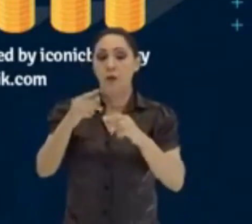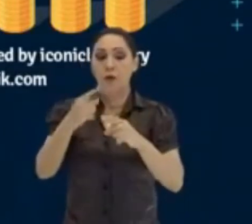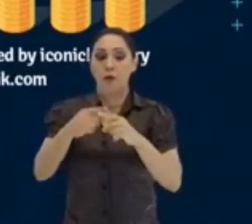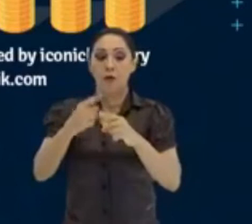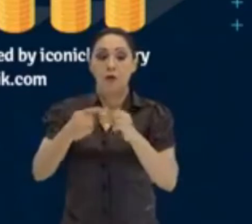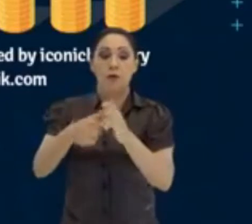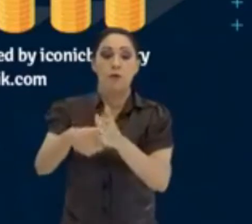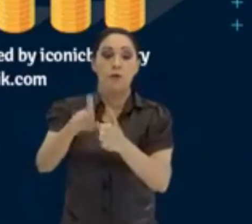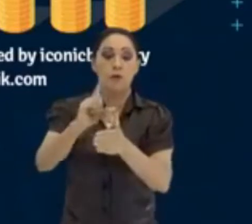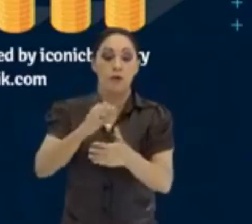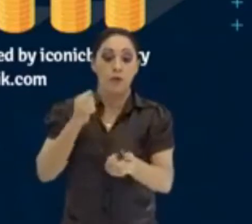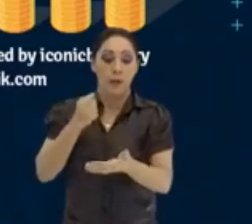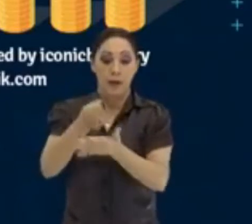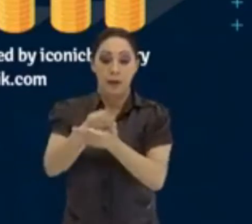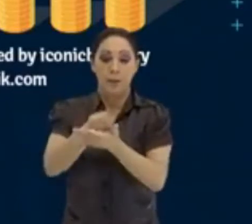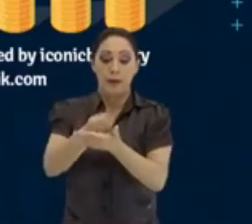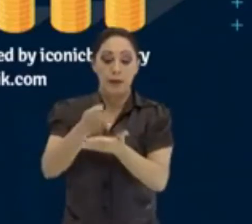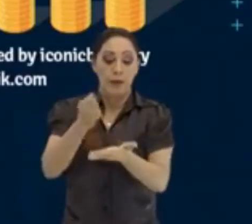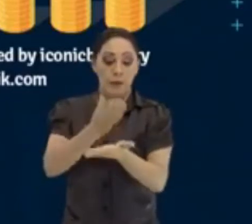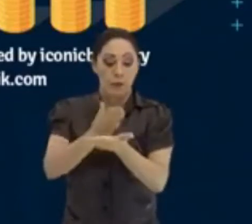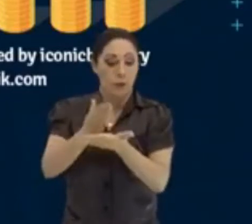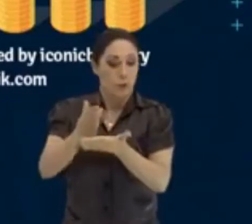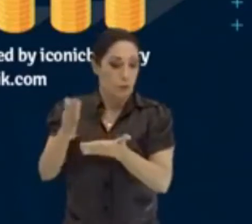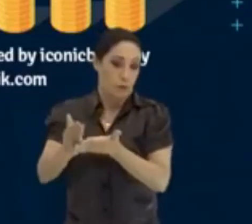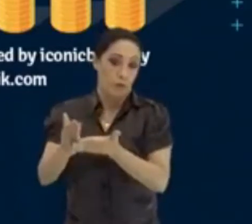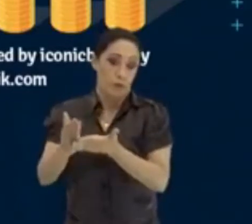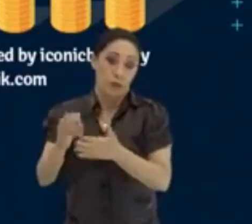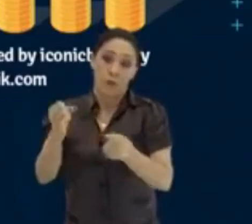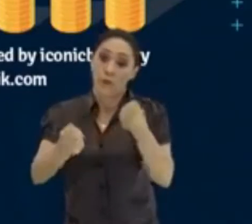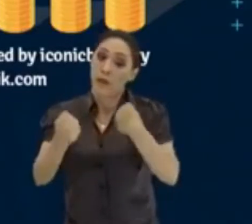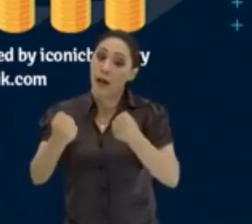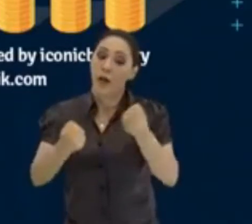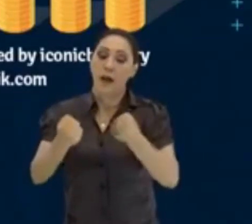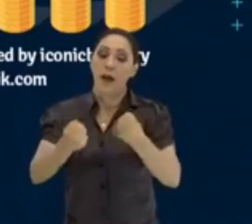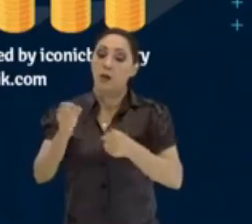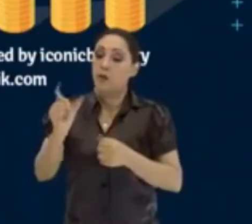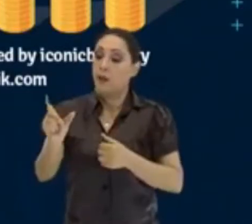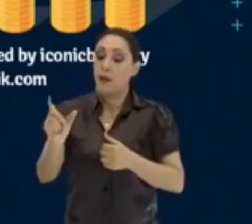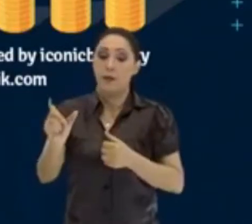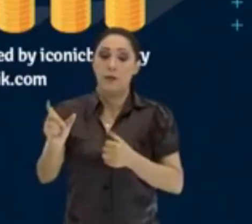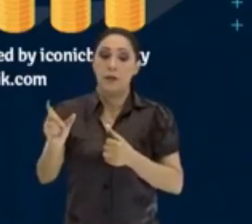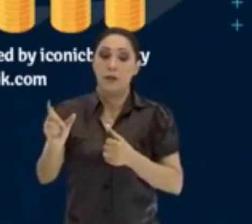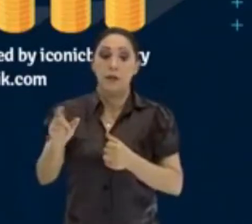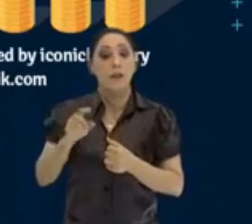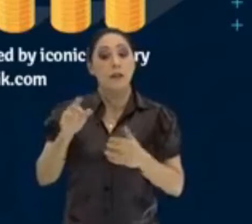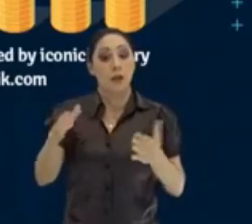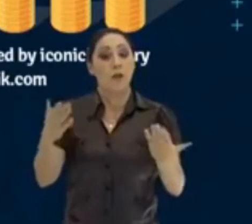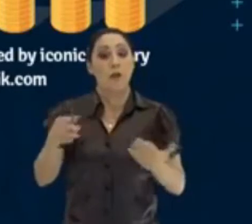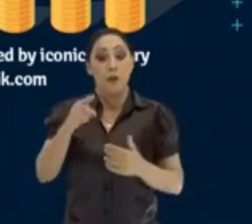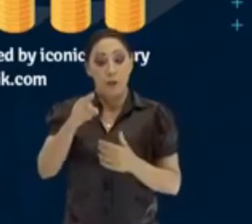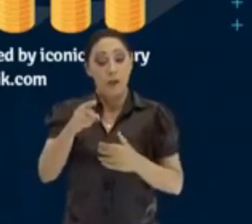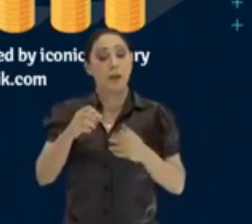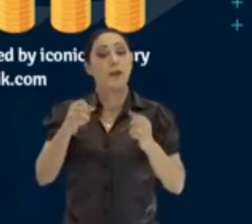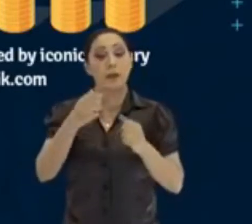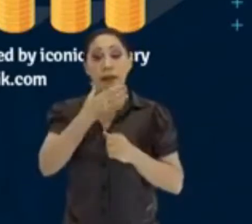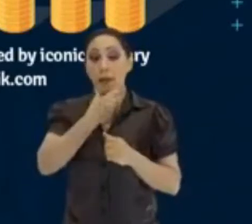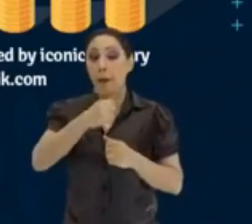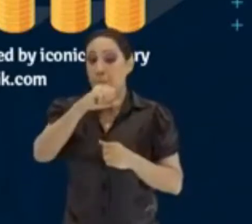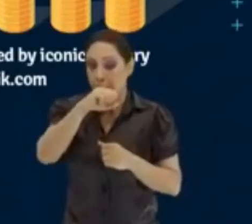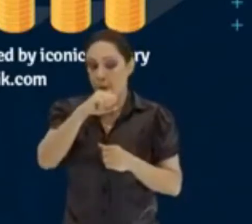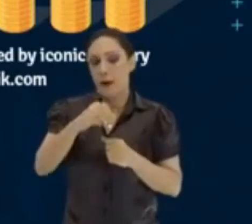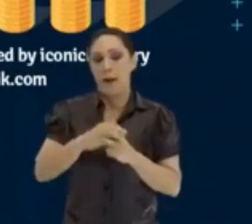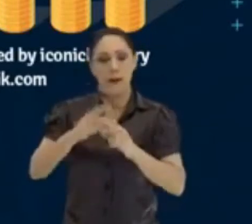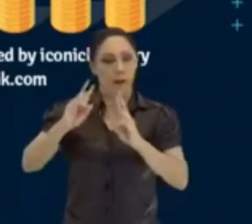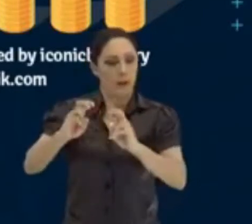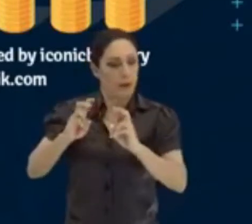pagamento de uma prestação, prestação do carro, do cartão de crédito. Gente, você, você, pai, que está me assistindo e tem